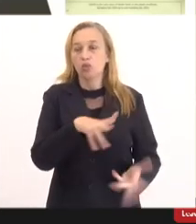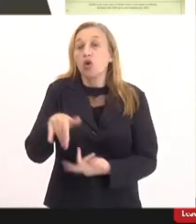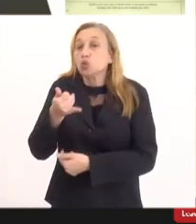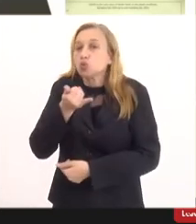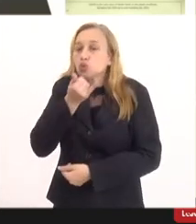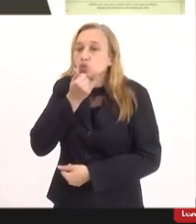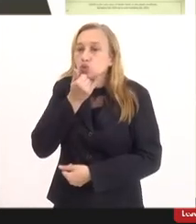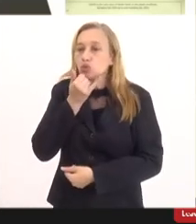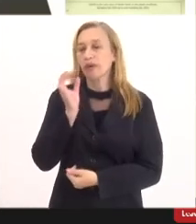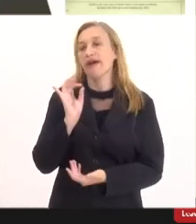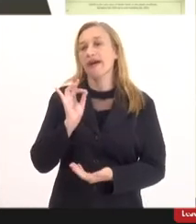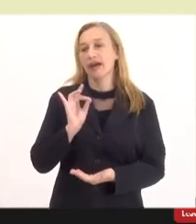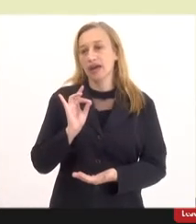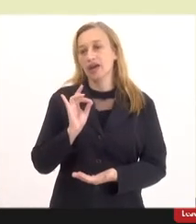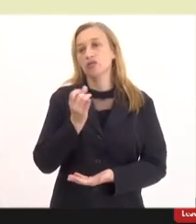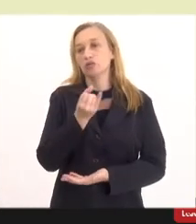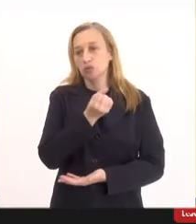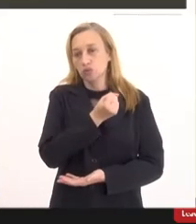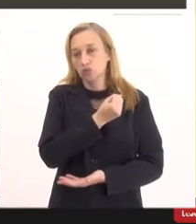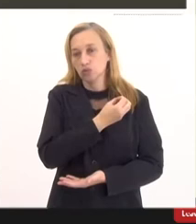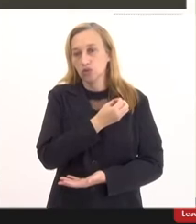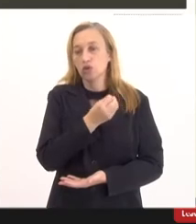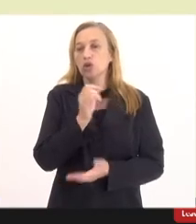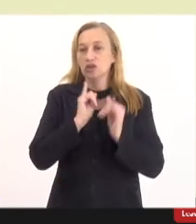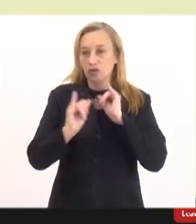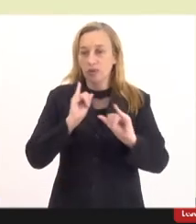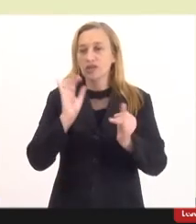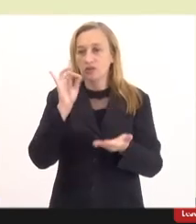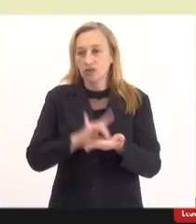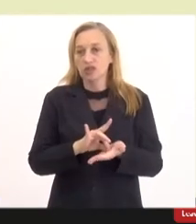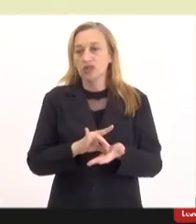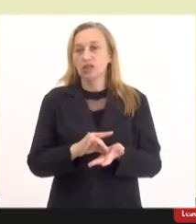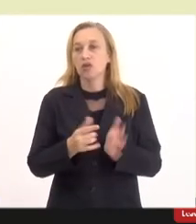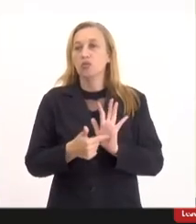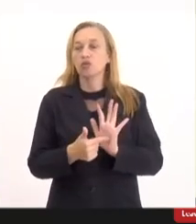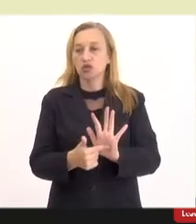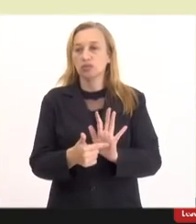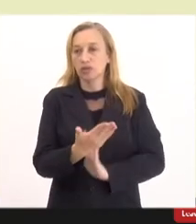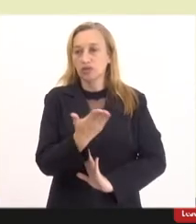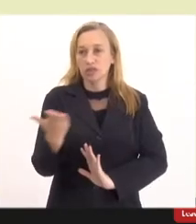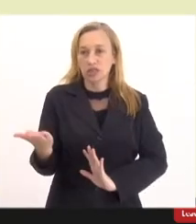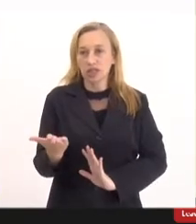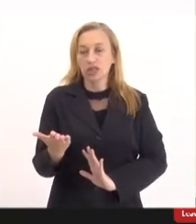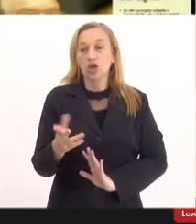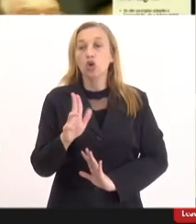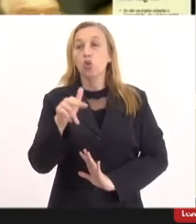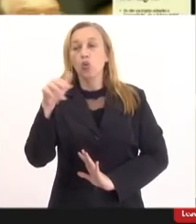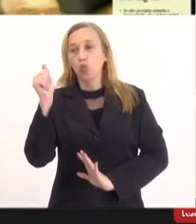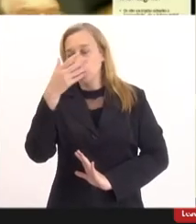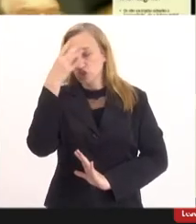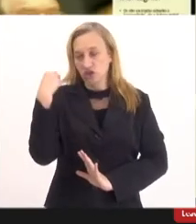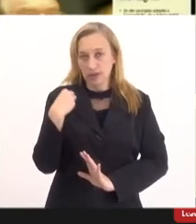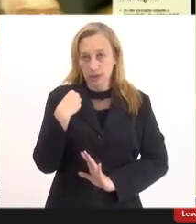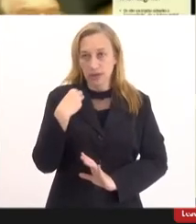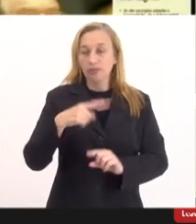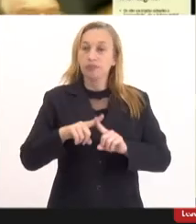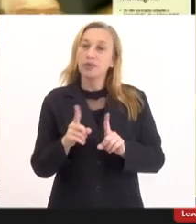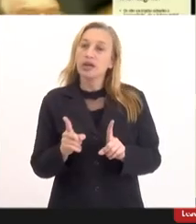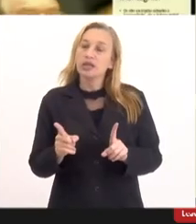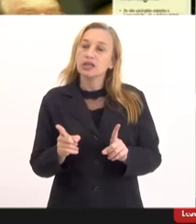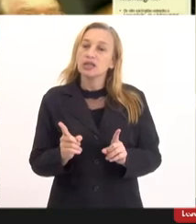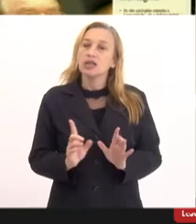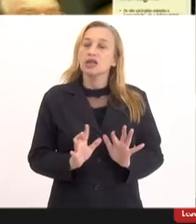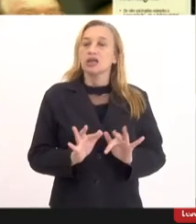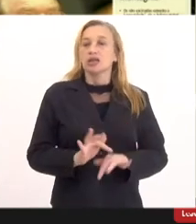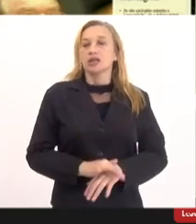mas essa esses são dados oficiais e eu trouxe aqui para vocês eu gostaria muito que vocês não se esquecessem disso tudo mas eu fico com o professor